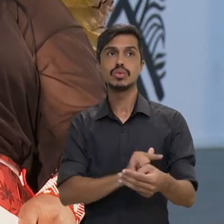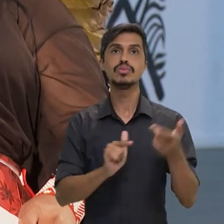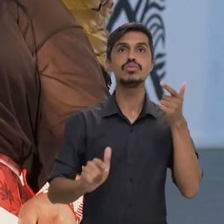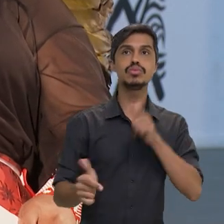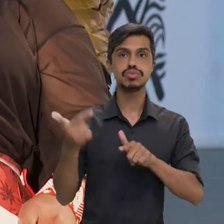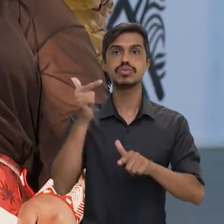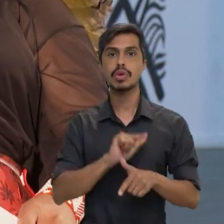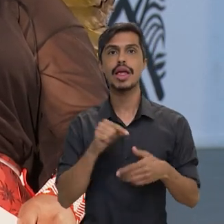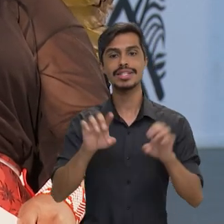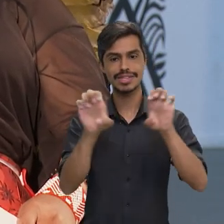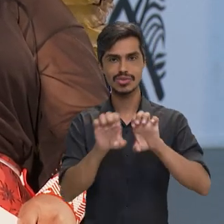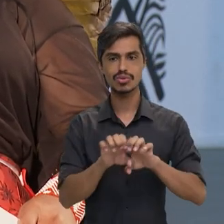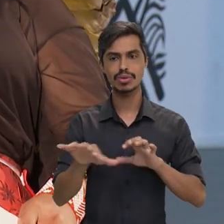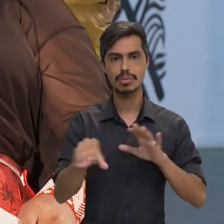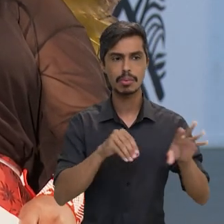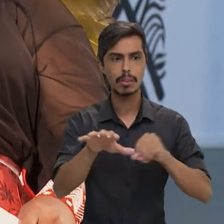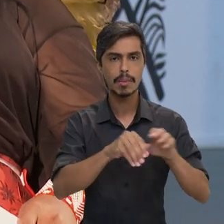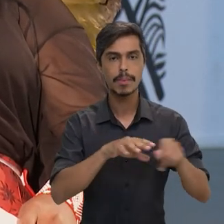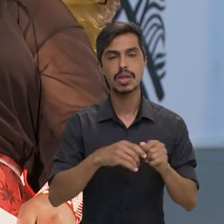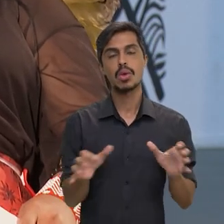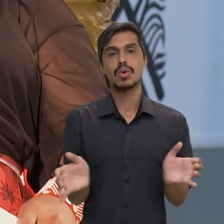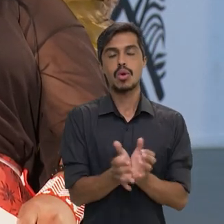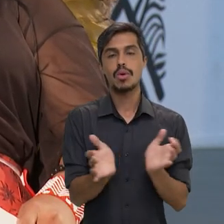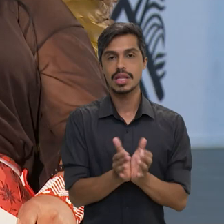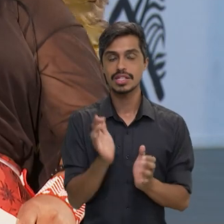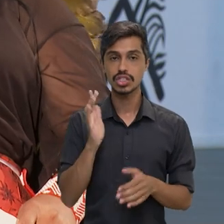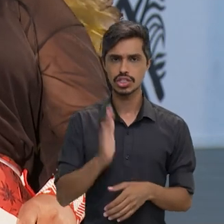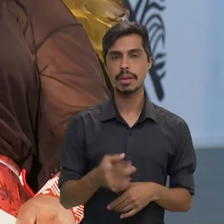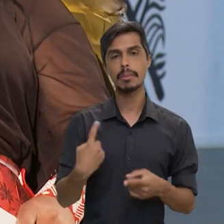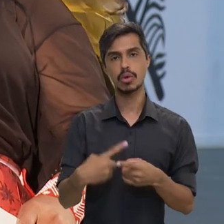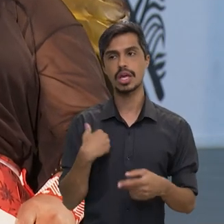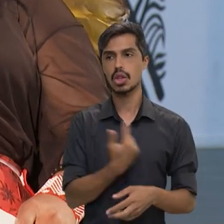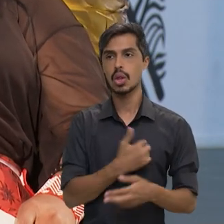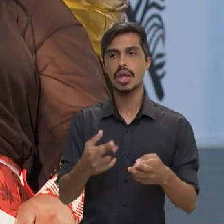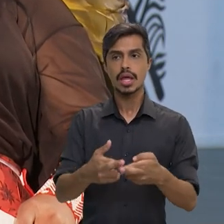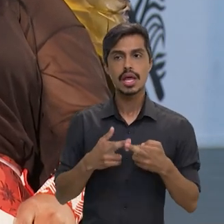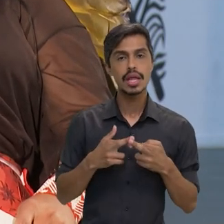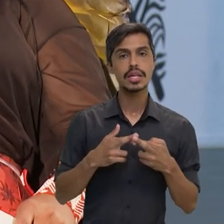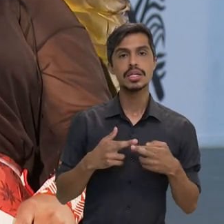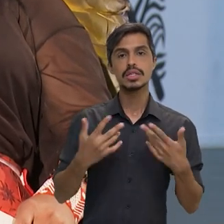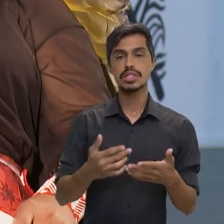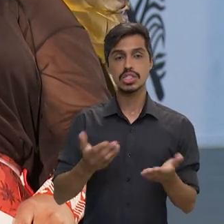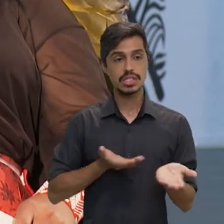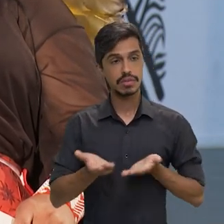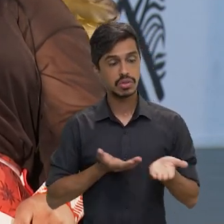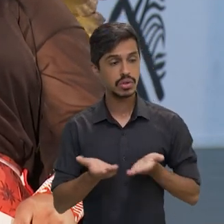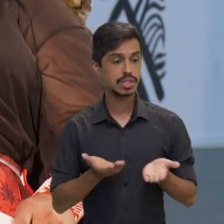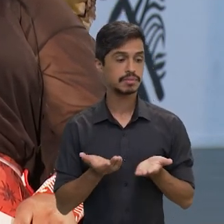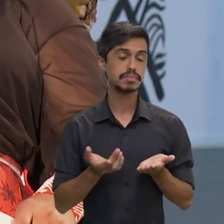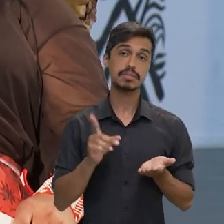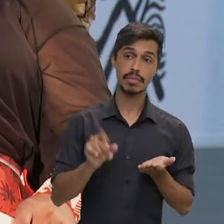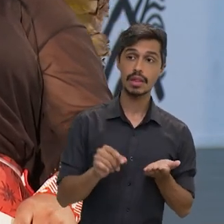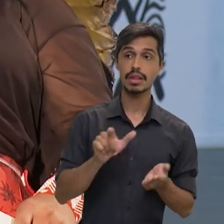conseguindo essa estruturação já com essa, né? Com requisição até também de servidores. É,